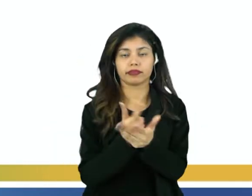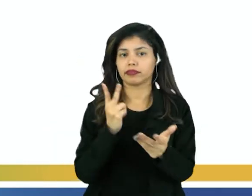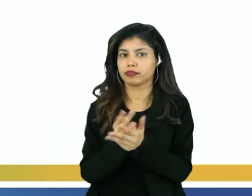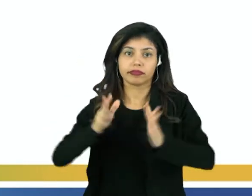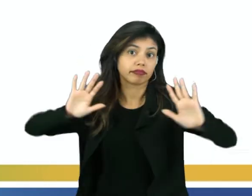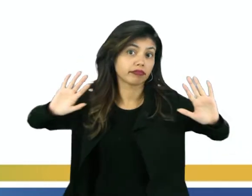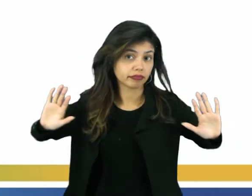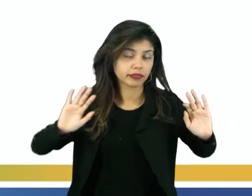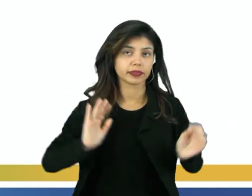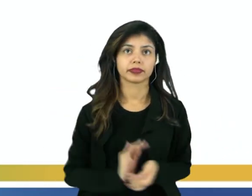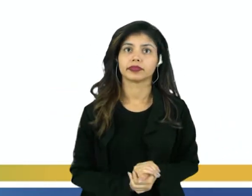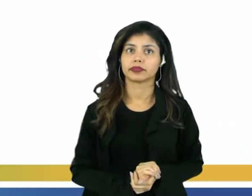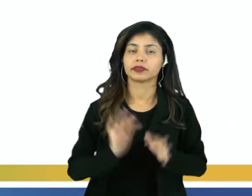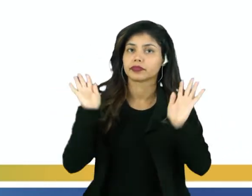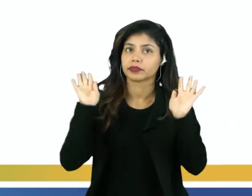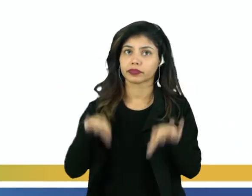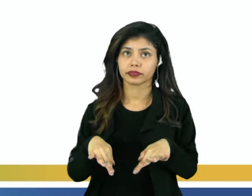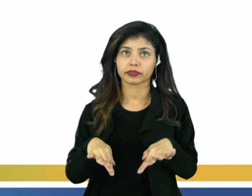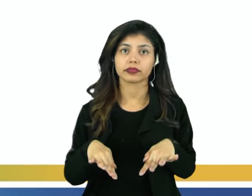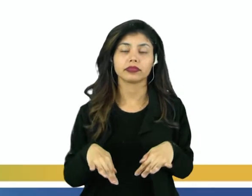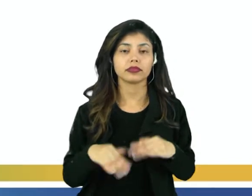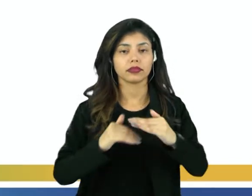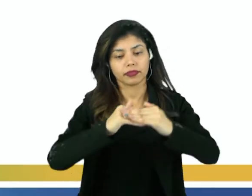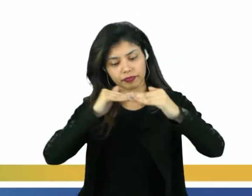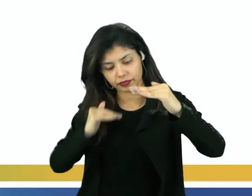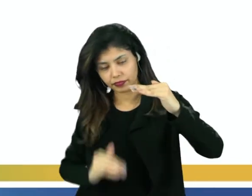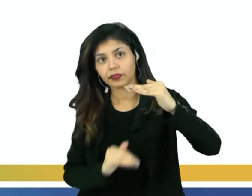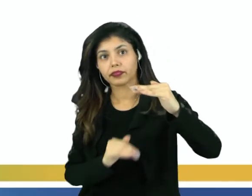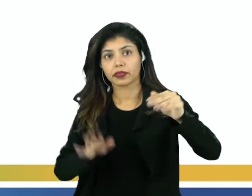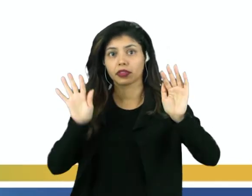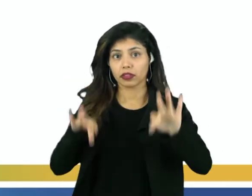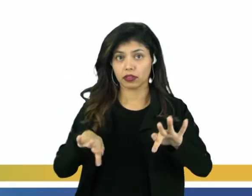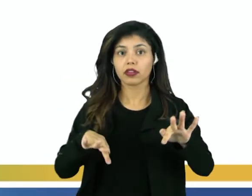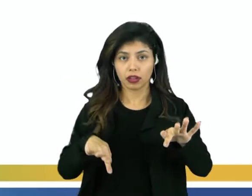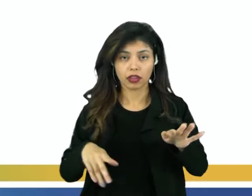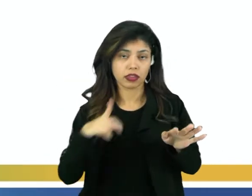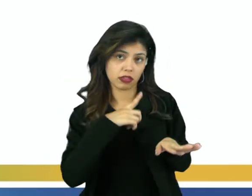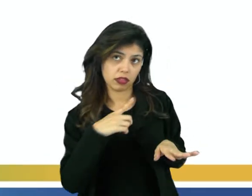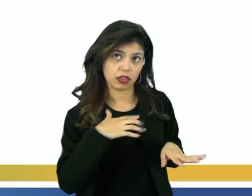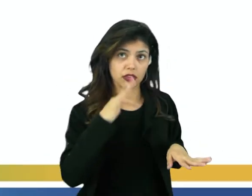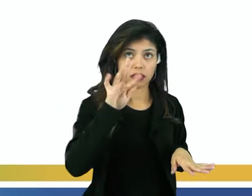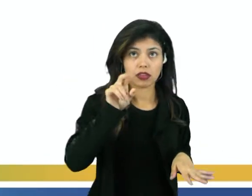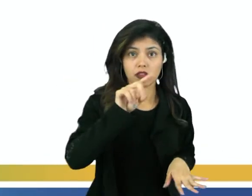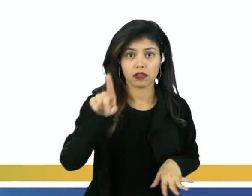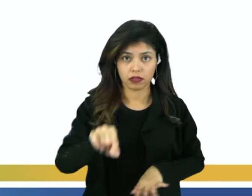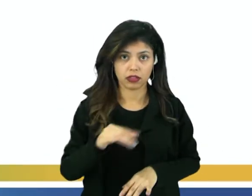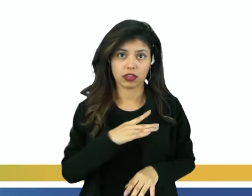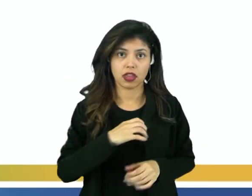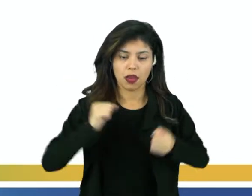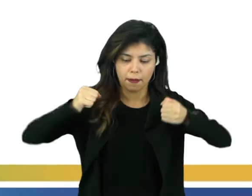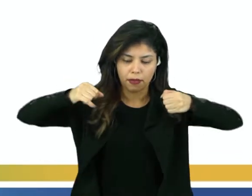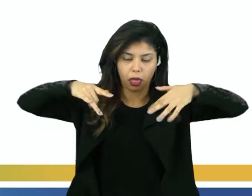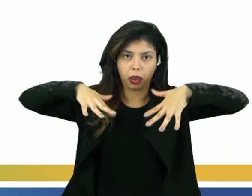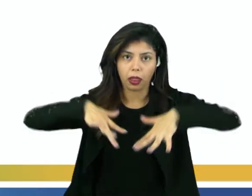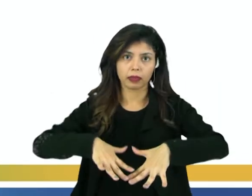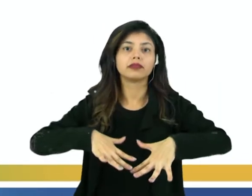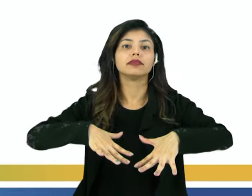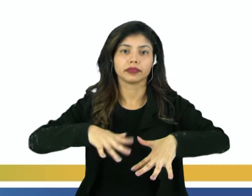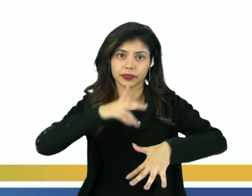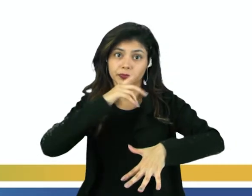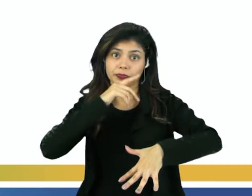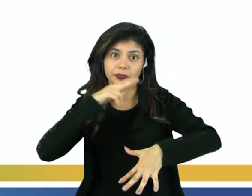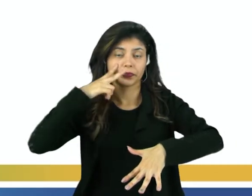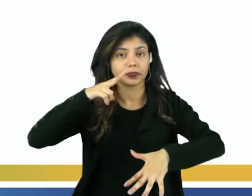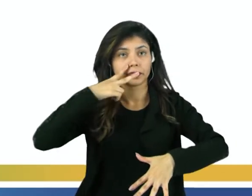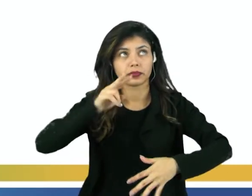maneira. E, por fim, na parte inferior da imagem, Foz, que é onde realmente vai haver o desemboque de toda essa água que você